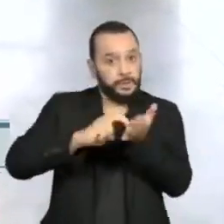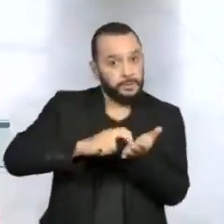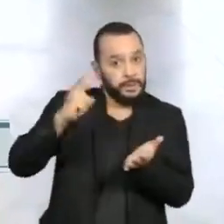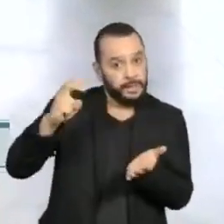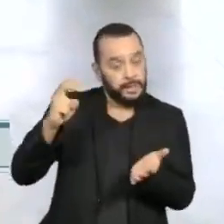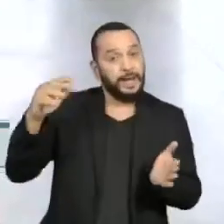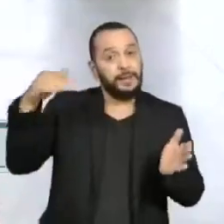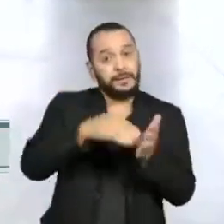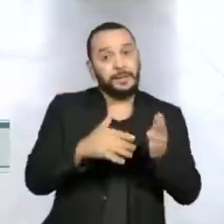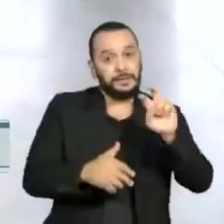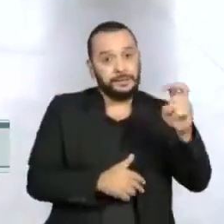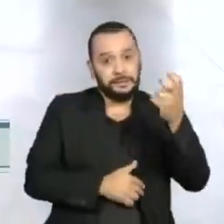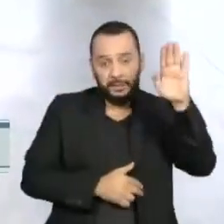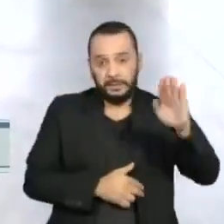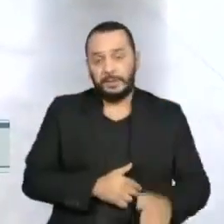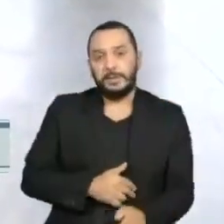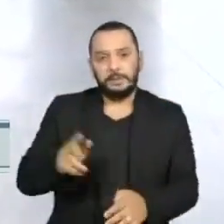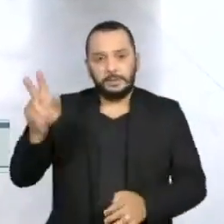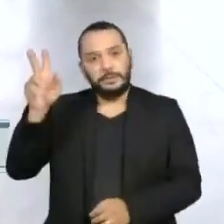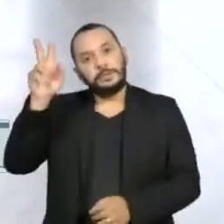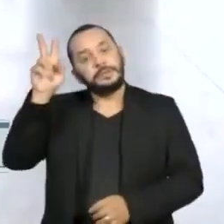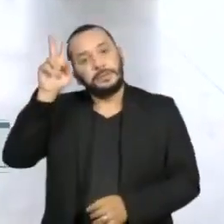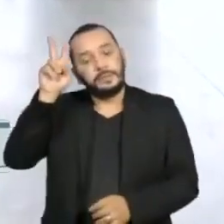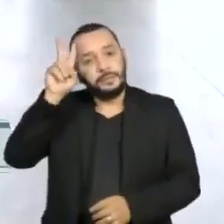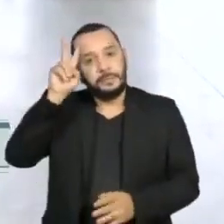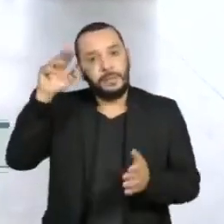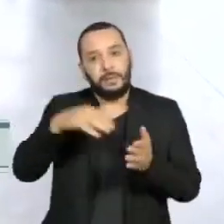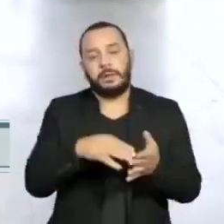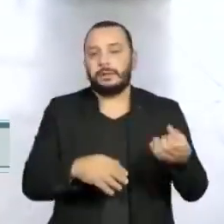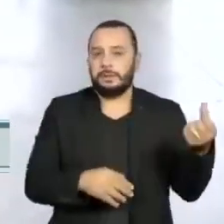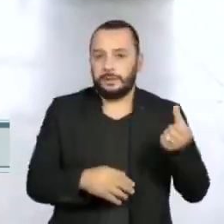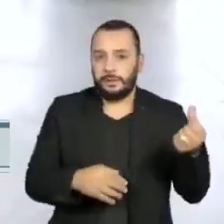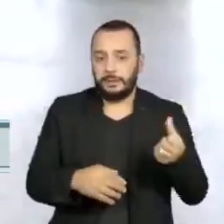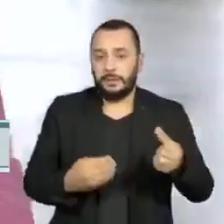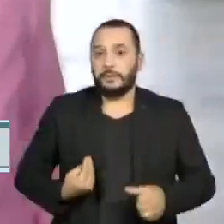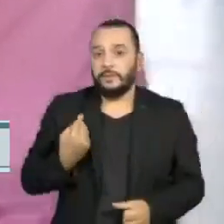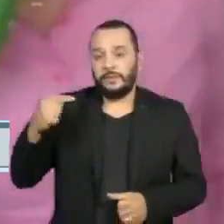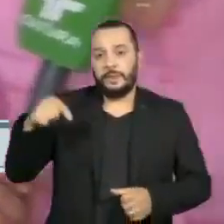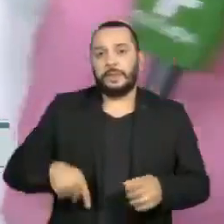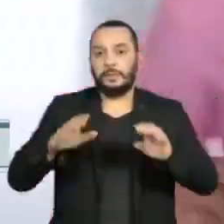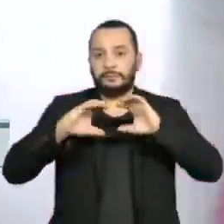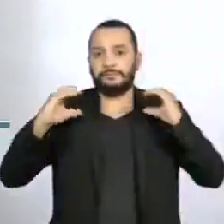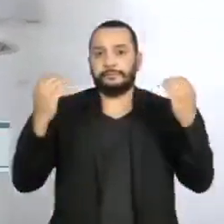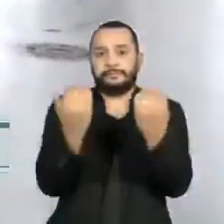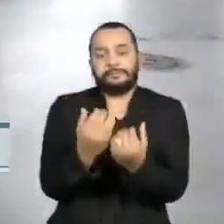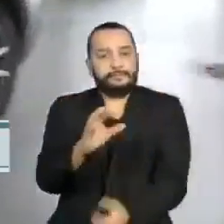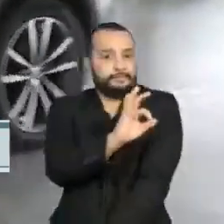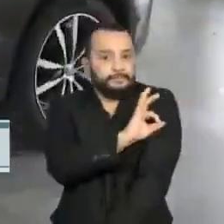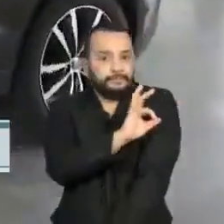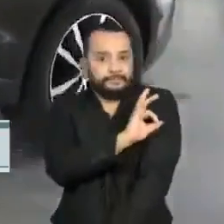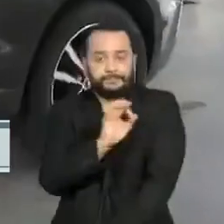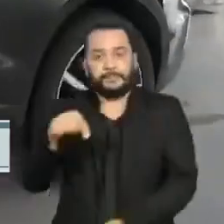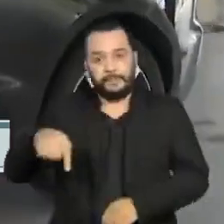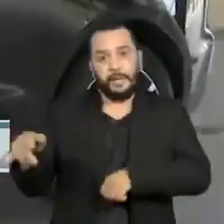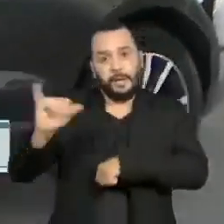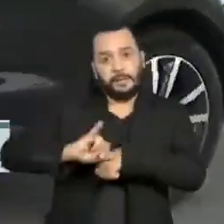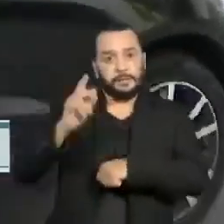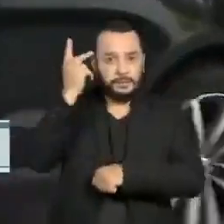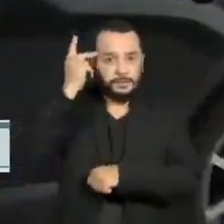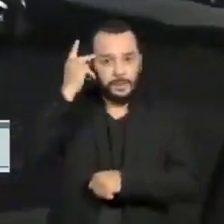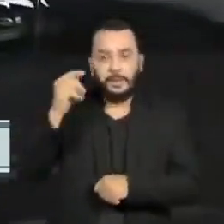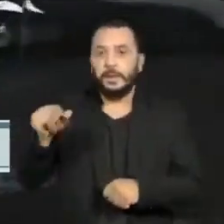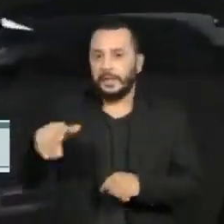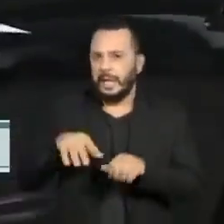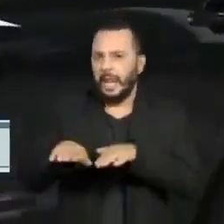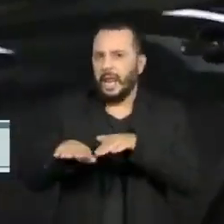as 5 horas da tarde, de segunda a sexta-feira. Nós estamos em um deles, no estádio do Pacaembu. Aqui, o congestionamento